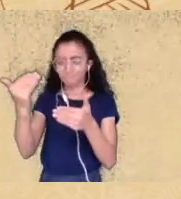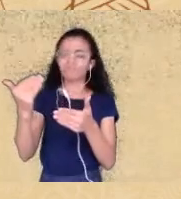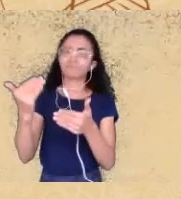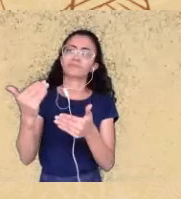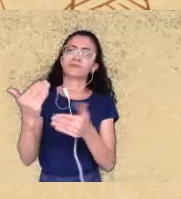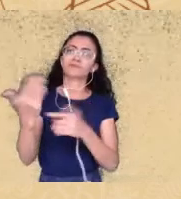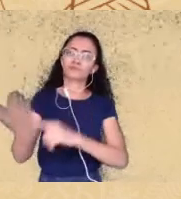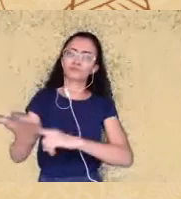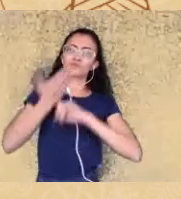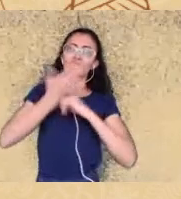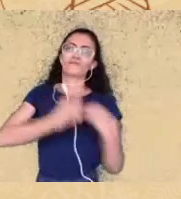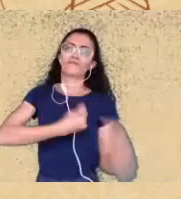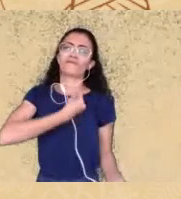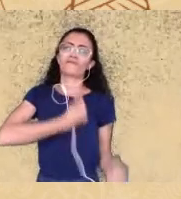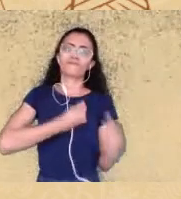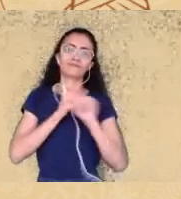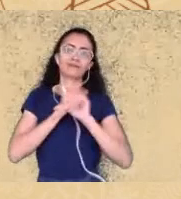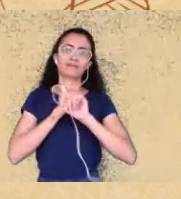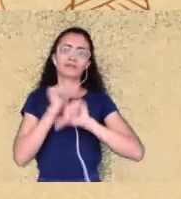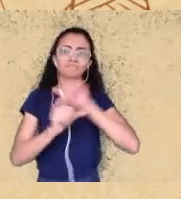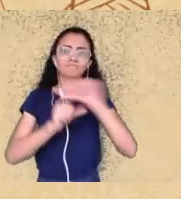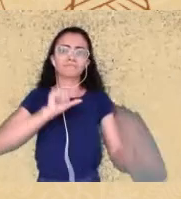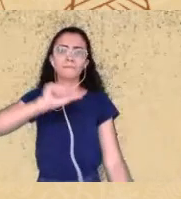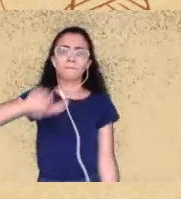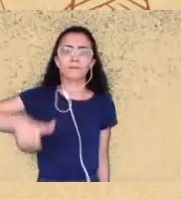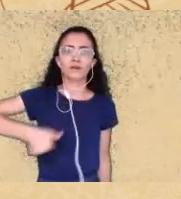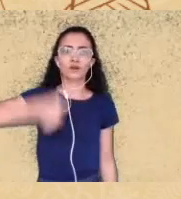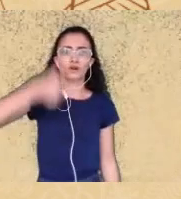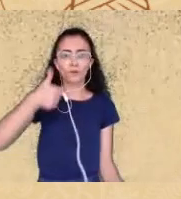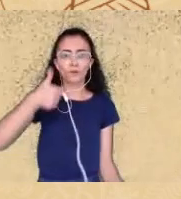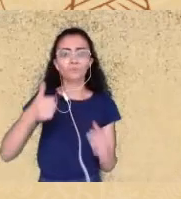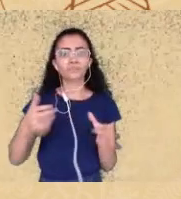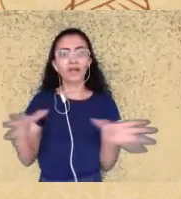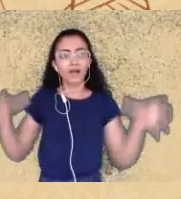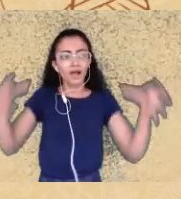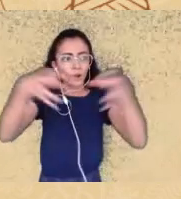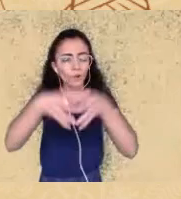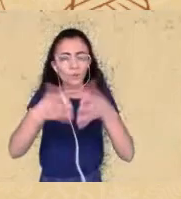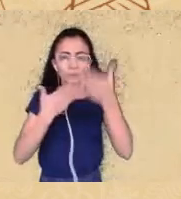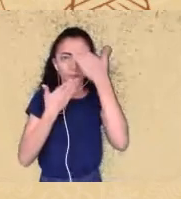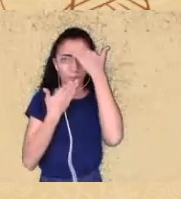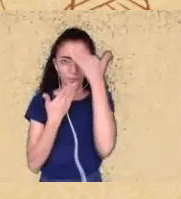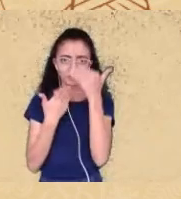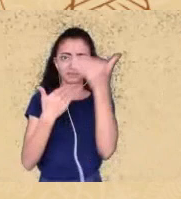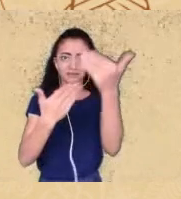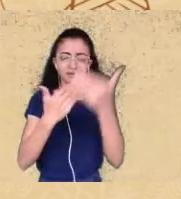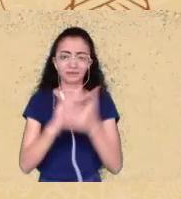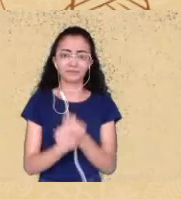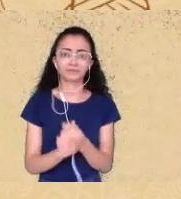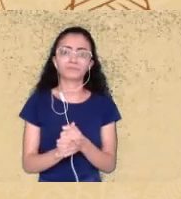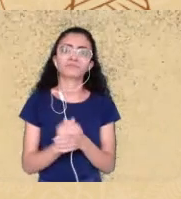né obrigada a esse coletivo acho que tivemos um momento bastante produtivo